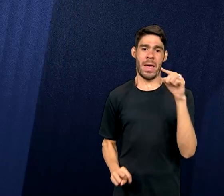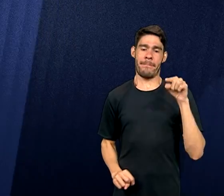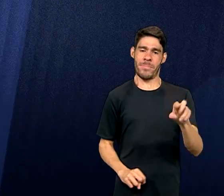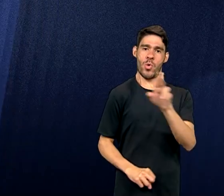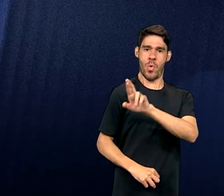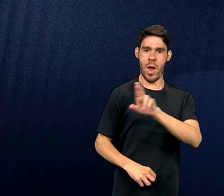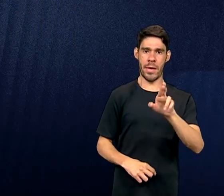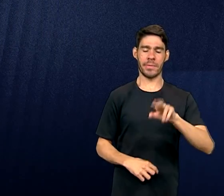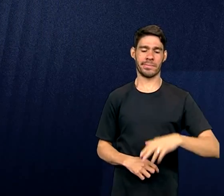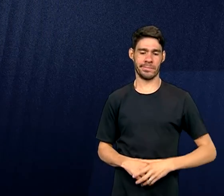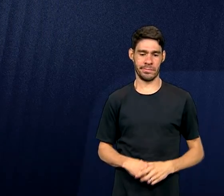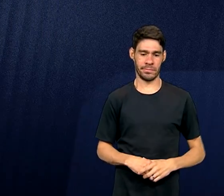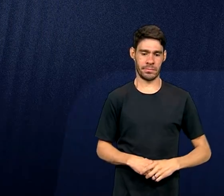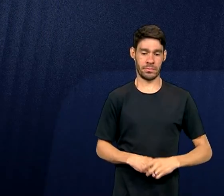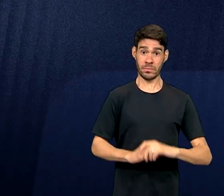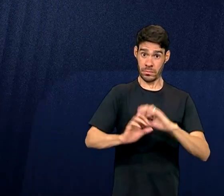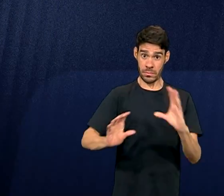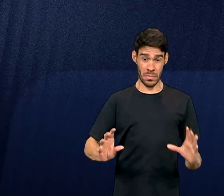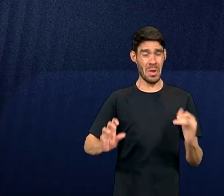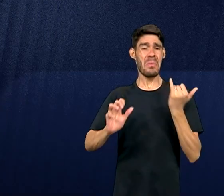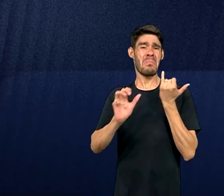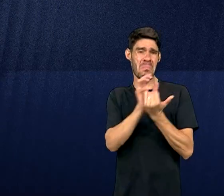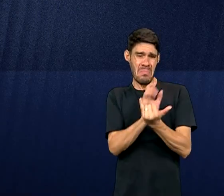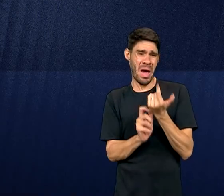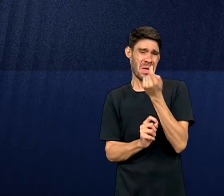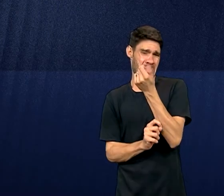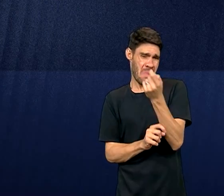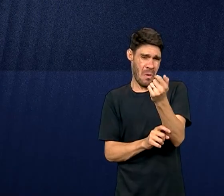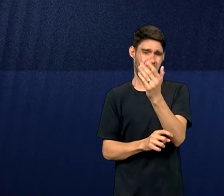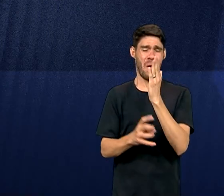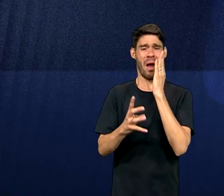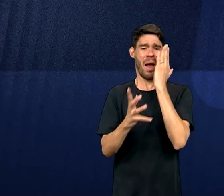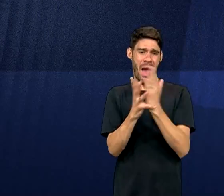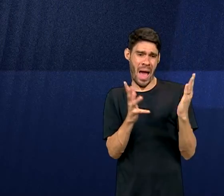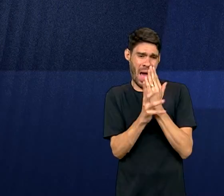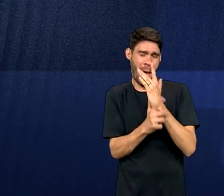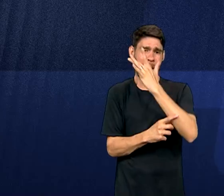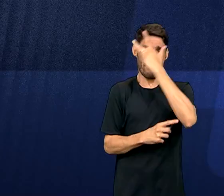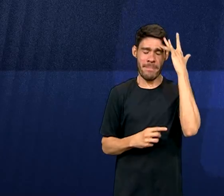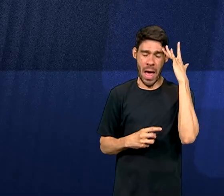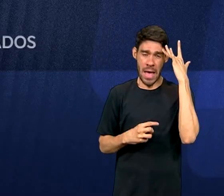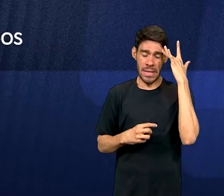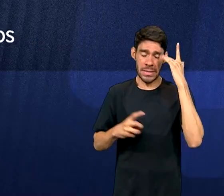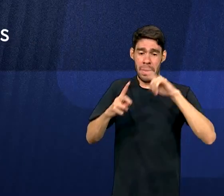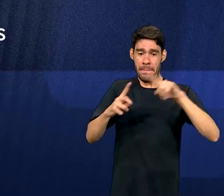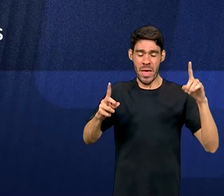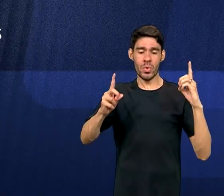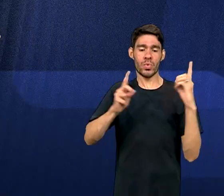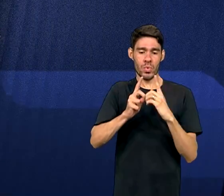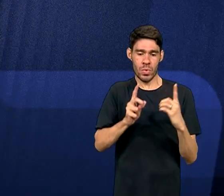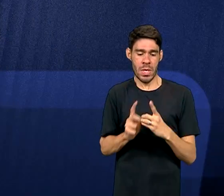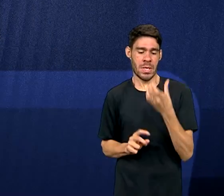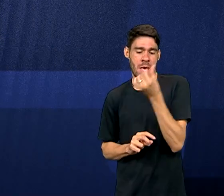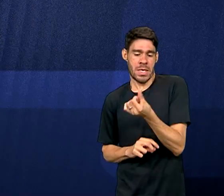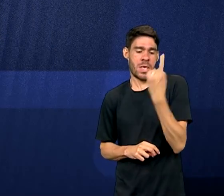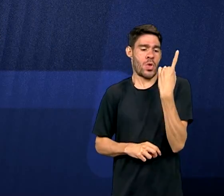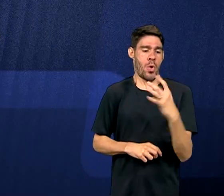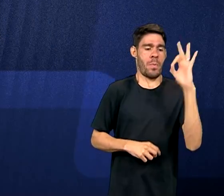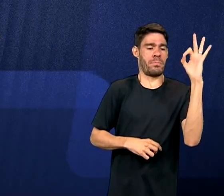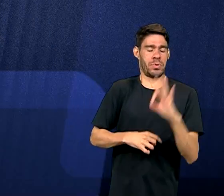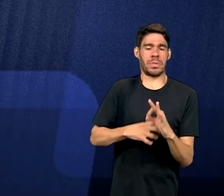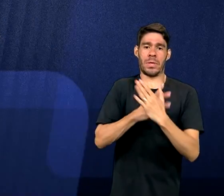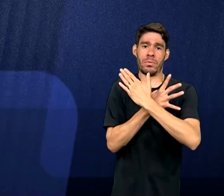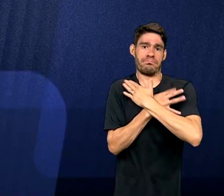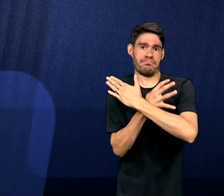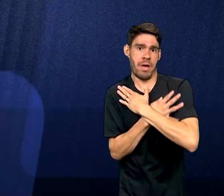O valor pode parecer baixo para alguns, mas entre as pessoas atendidas, 61% estavam